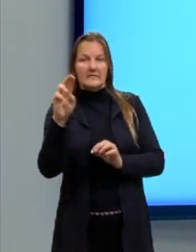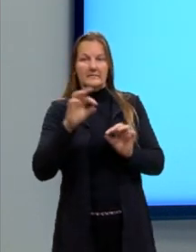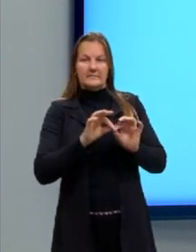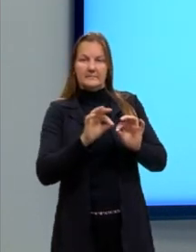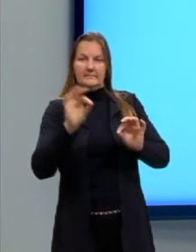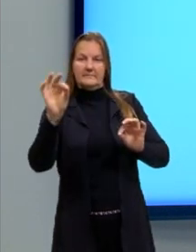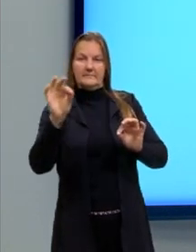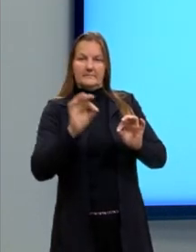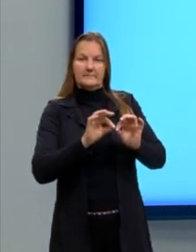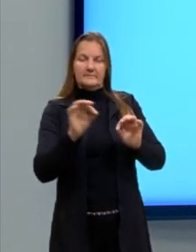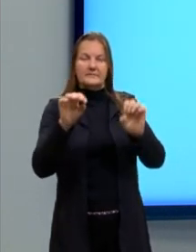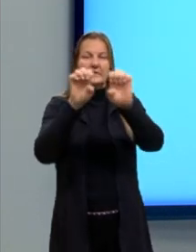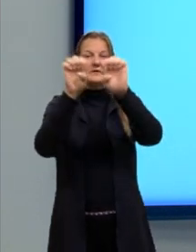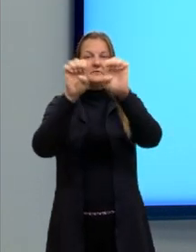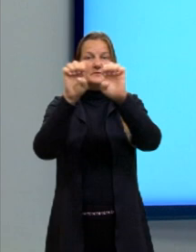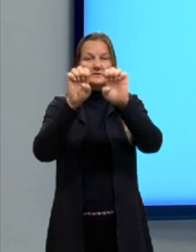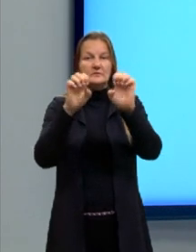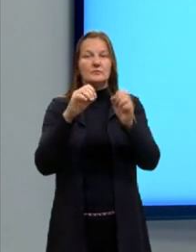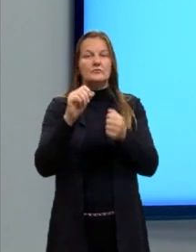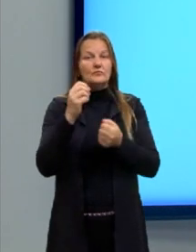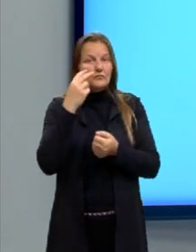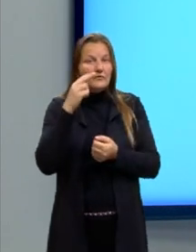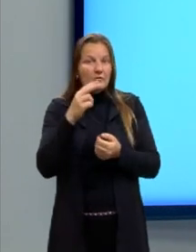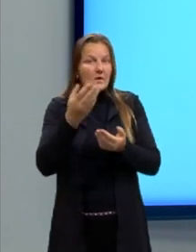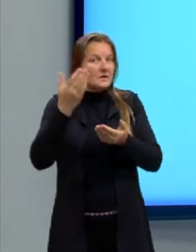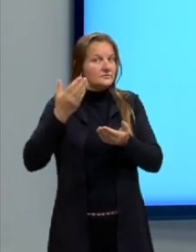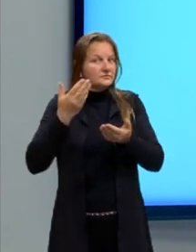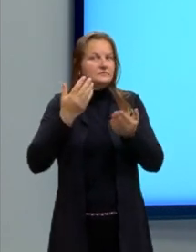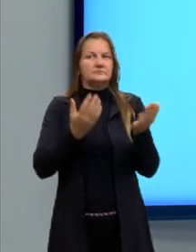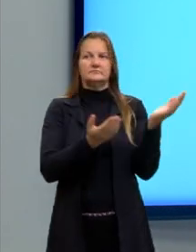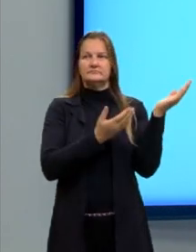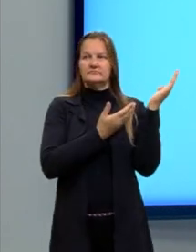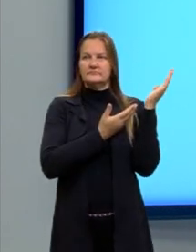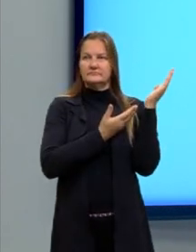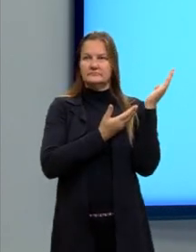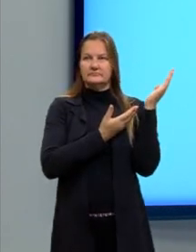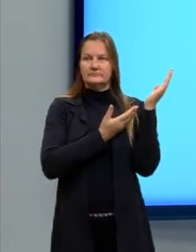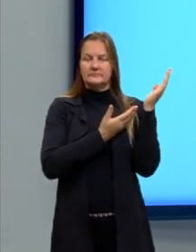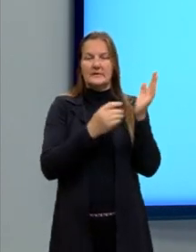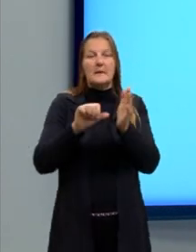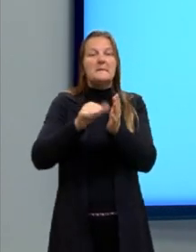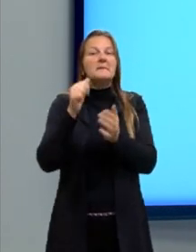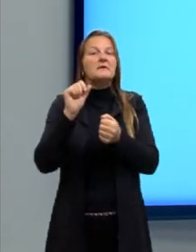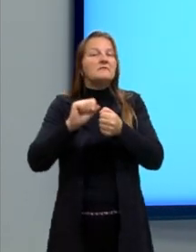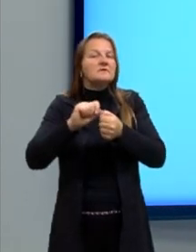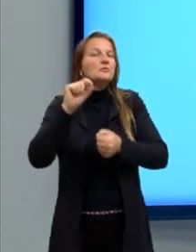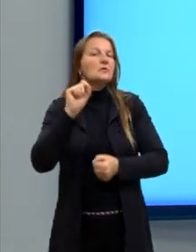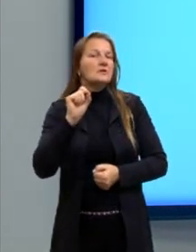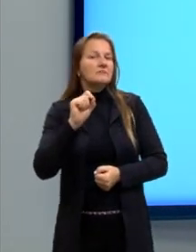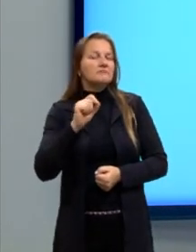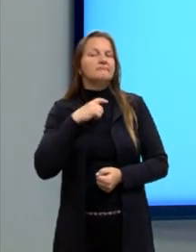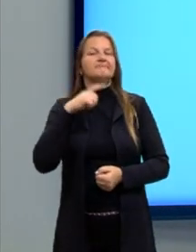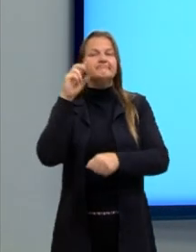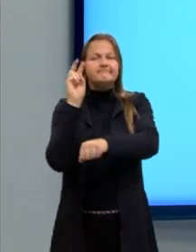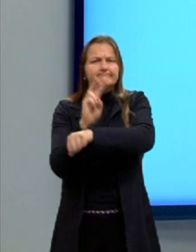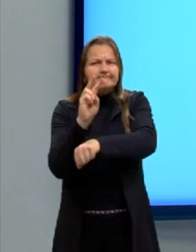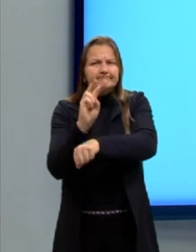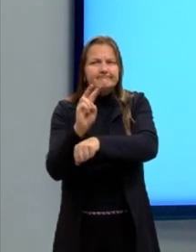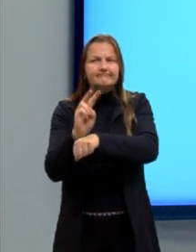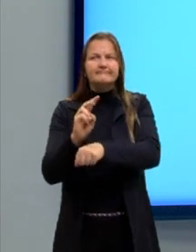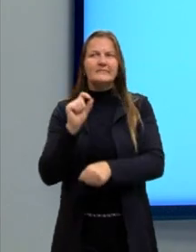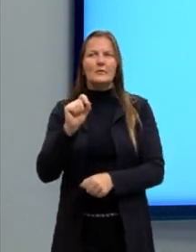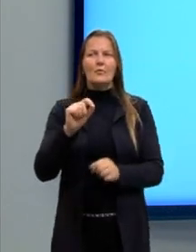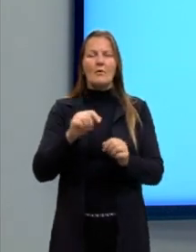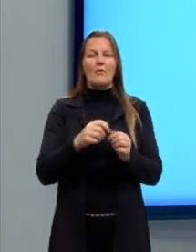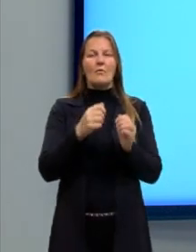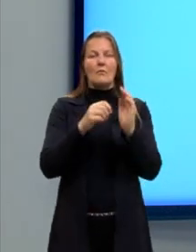utilizando aquela expressão ali que nós vimos. Então, primeira coisa, nós precisamos cuidar, né? Qual é a